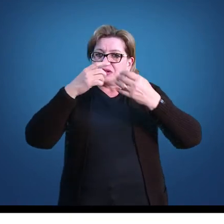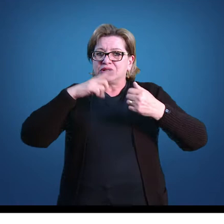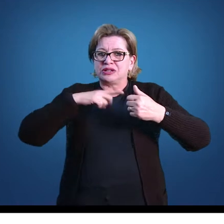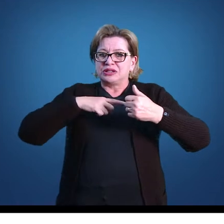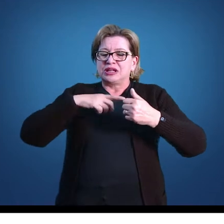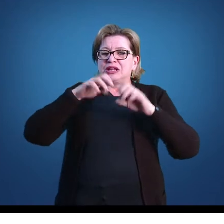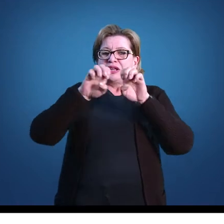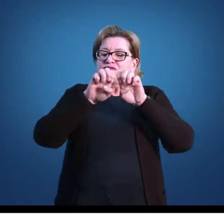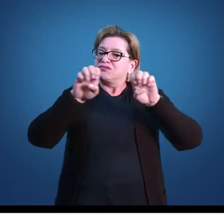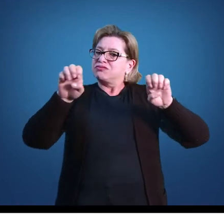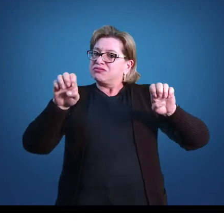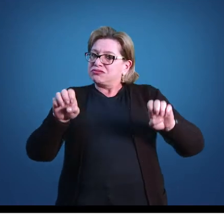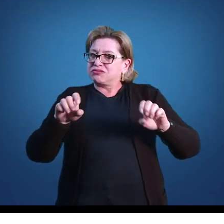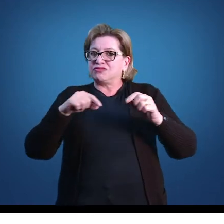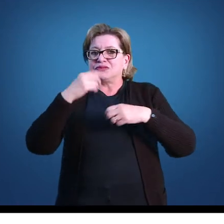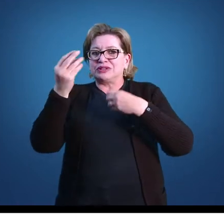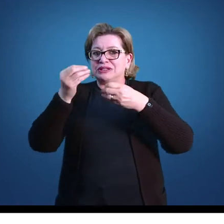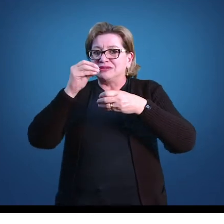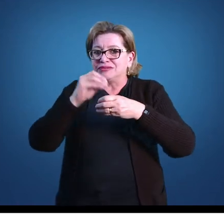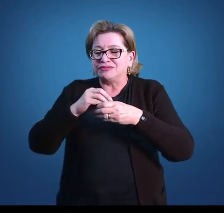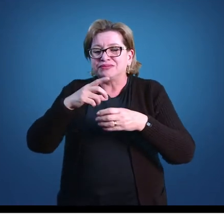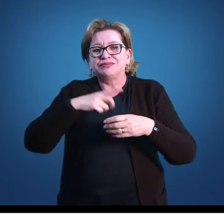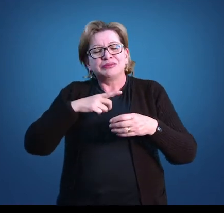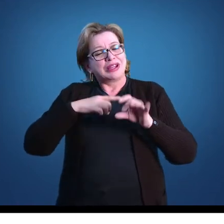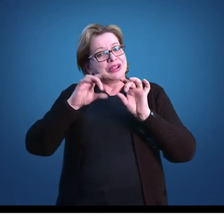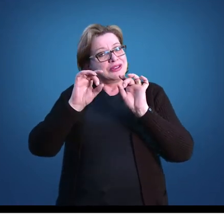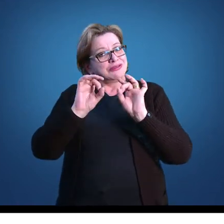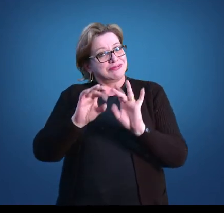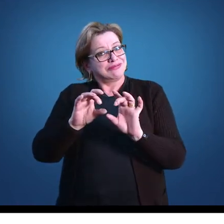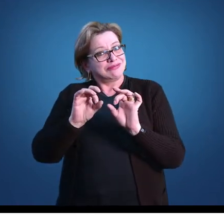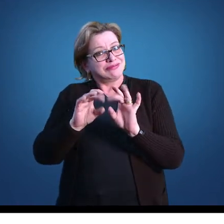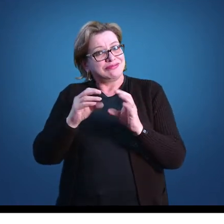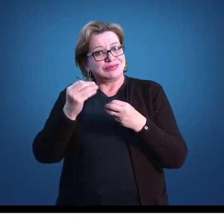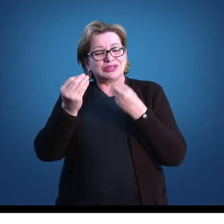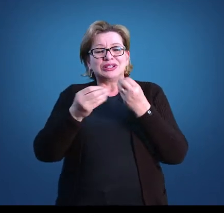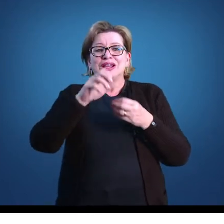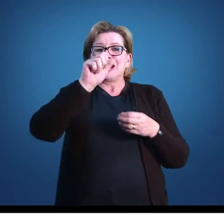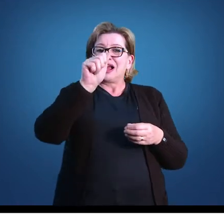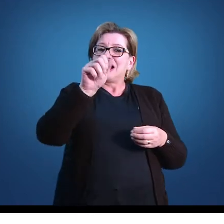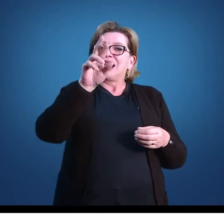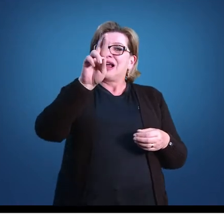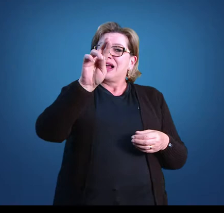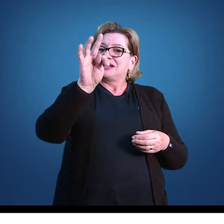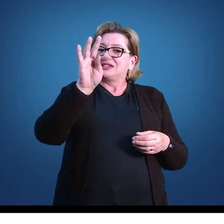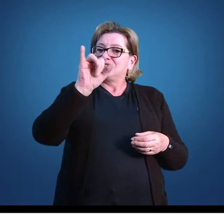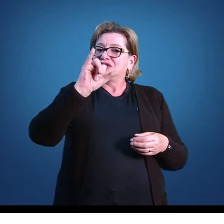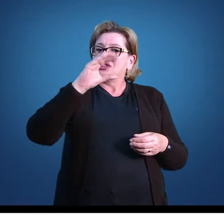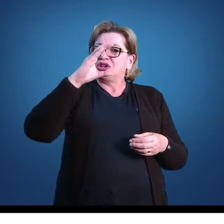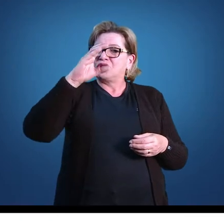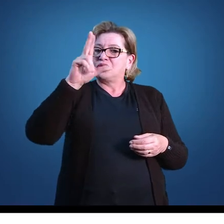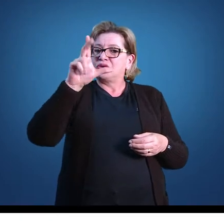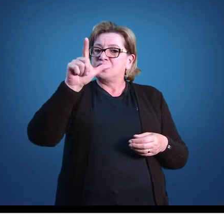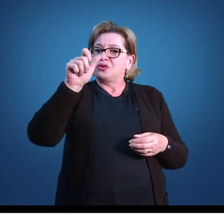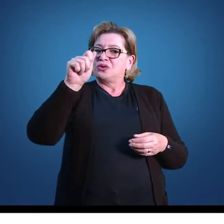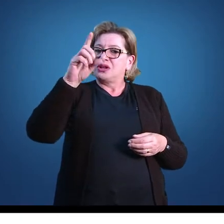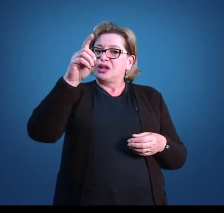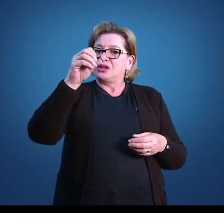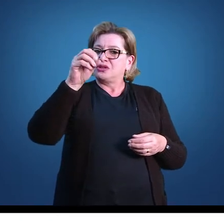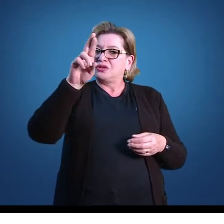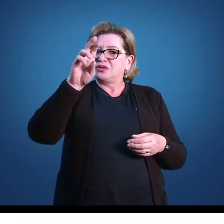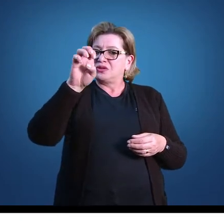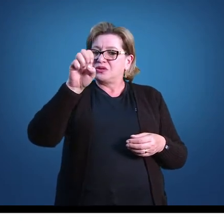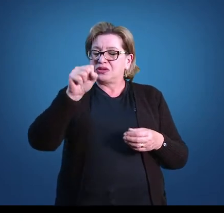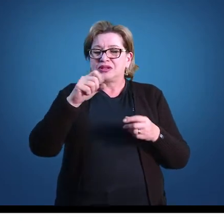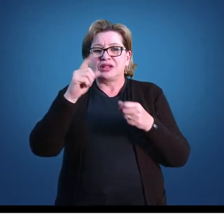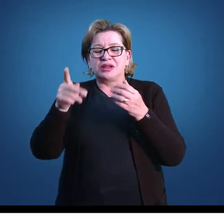estruturantes e daí dentro dos estruturantes nós temos os articuladores. Então, nós temos os elementos articuladores que